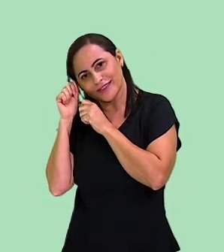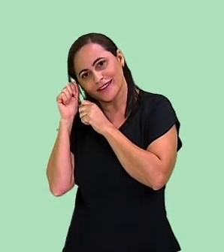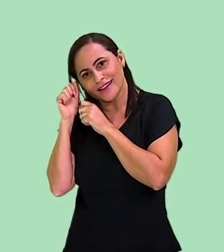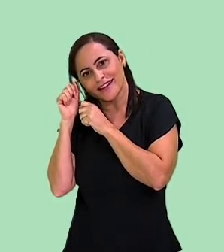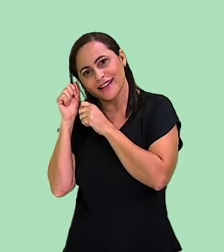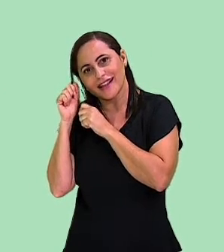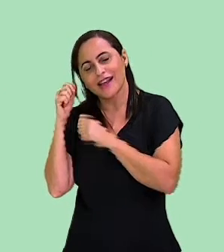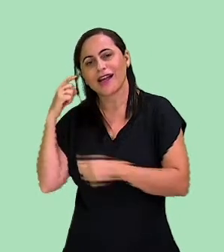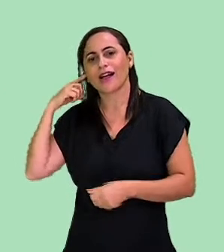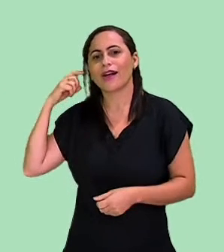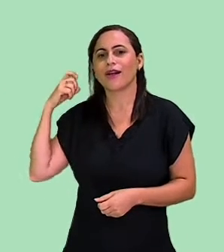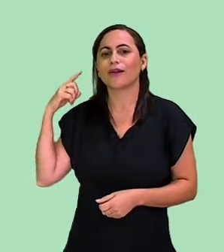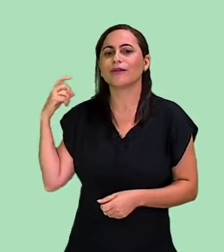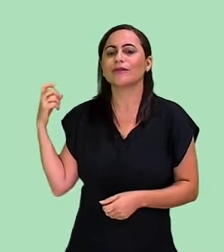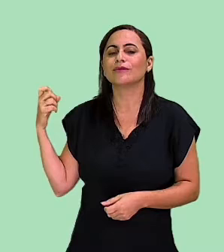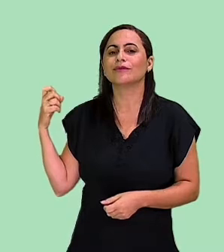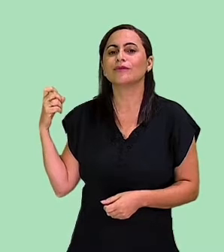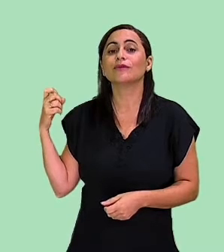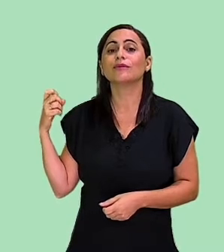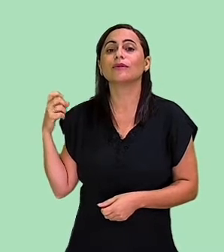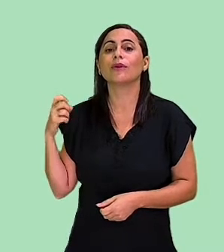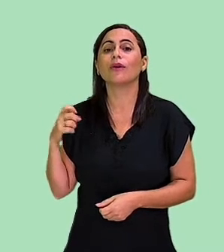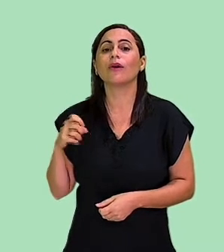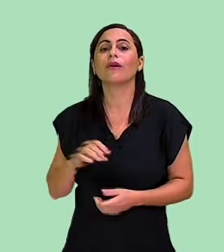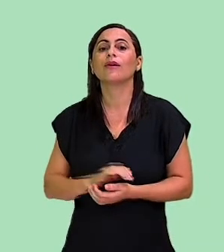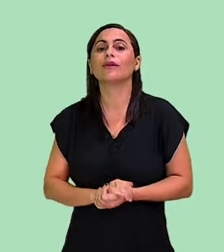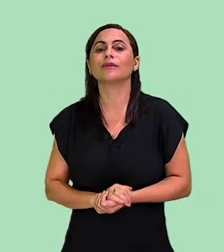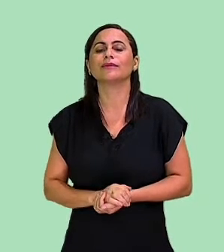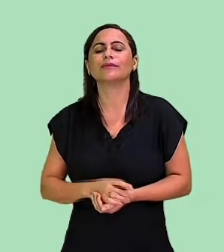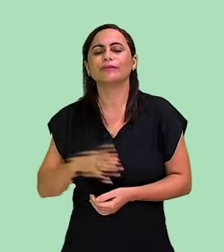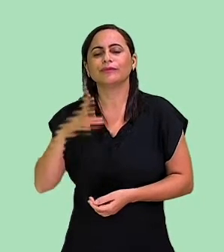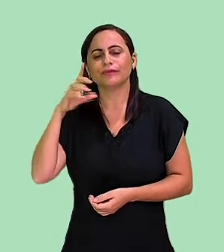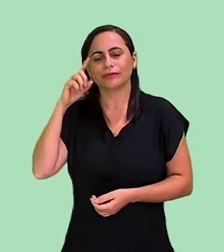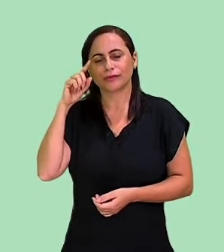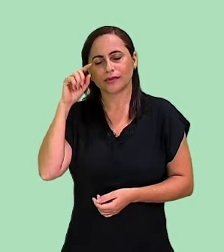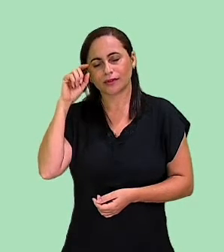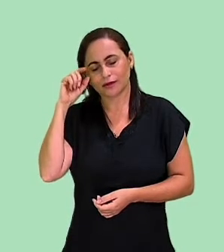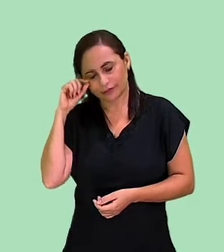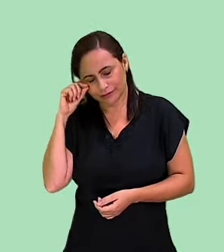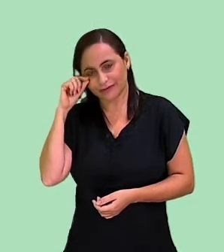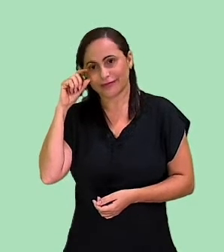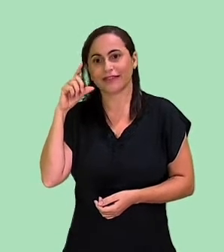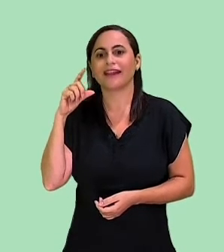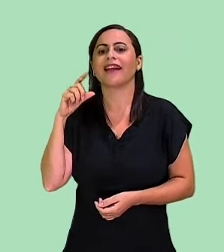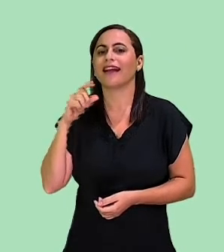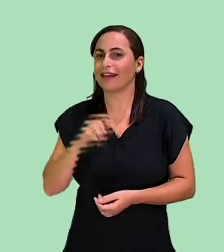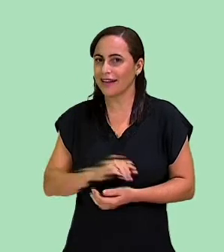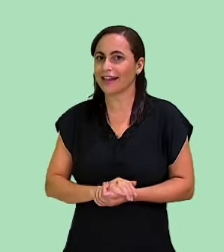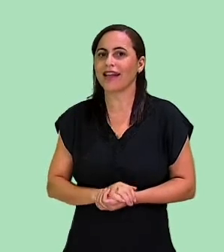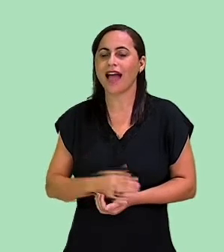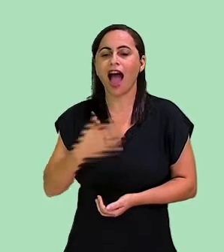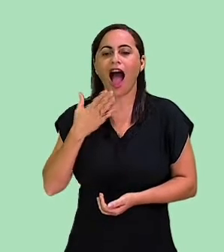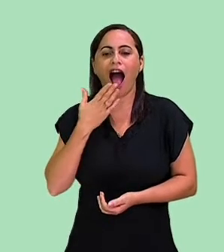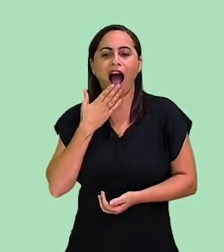som, quando fazemos esse som, quando estamos com sono. É o som de bocejar.